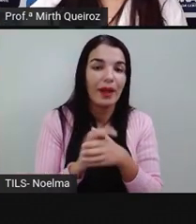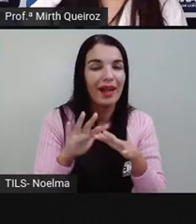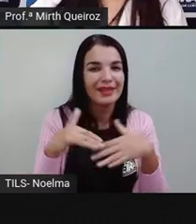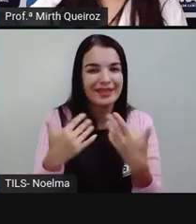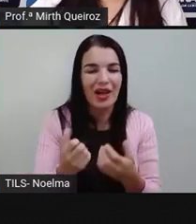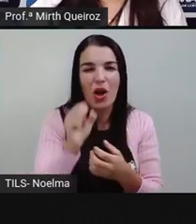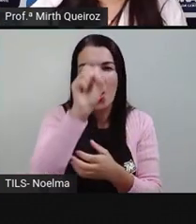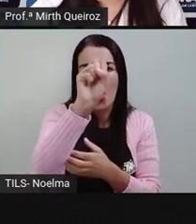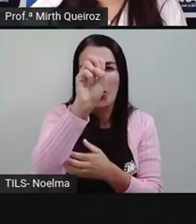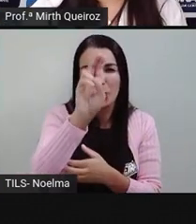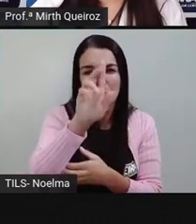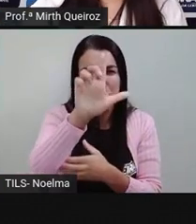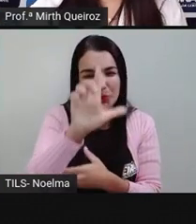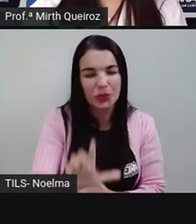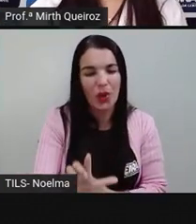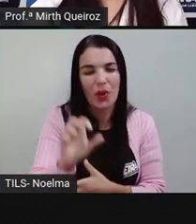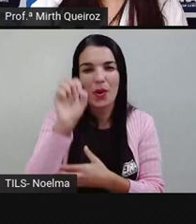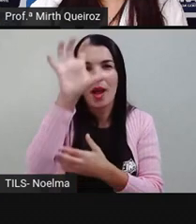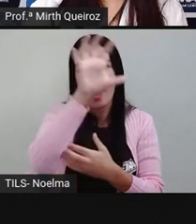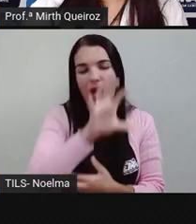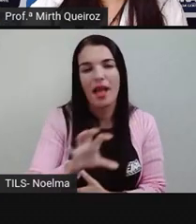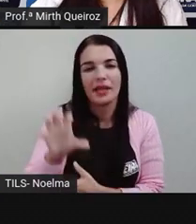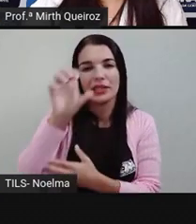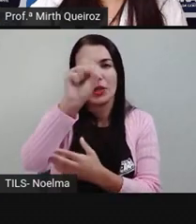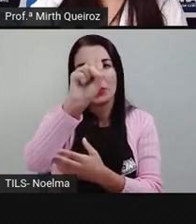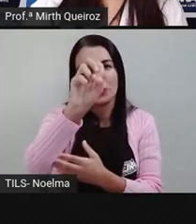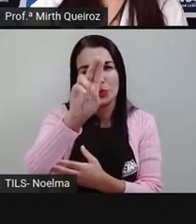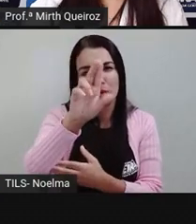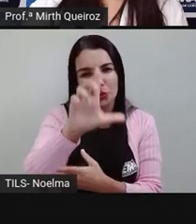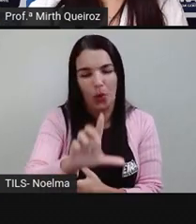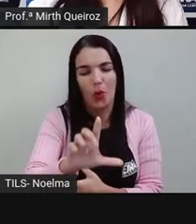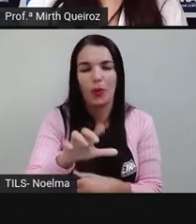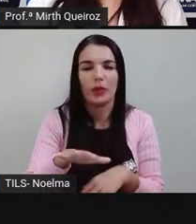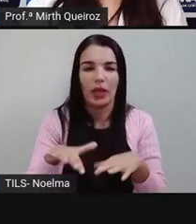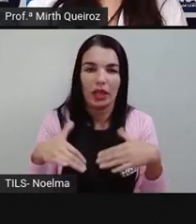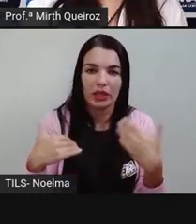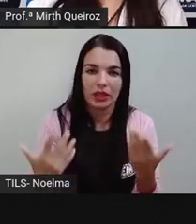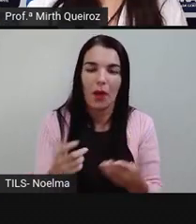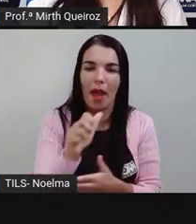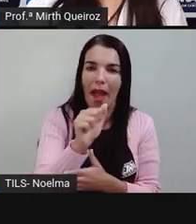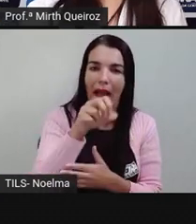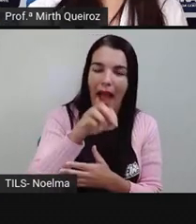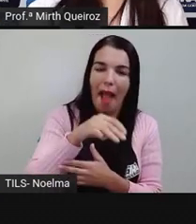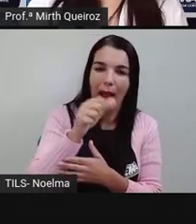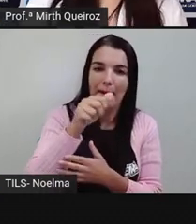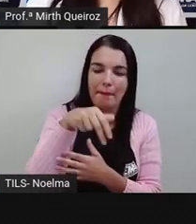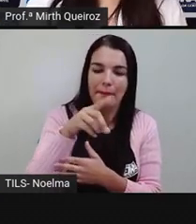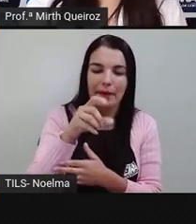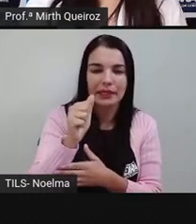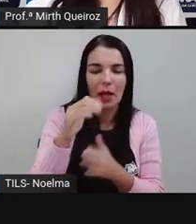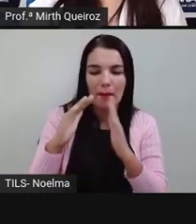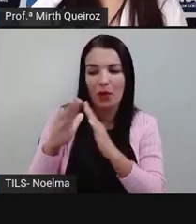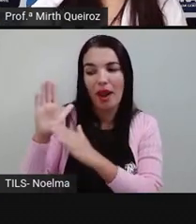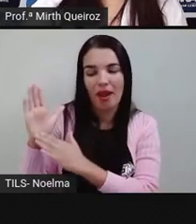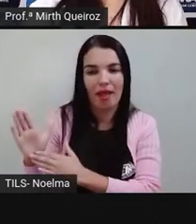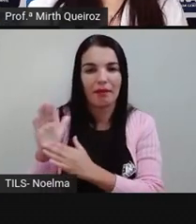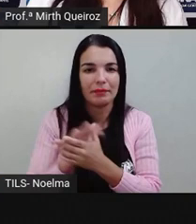Sul. Isso mesmo. Região Sul. Então, Amanda mora na região Sul.